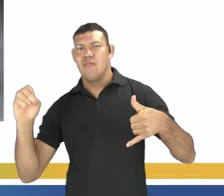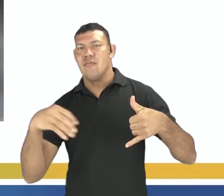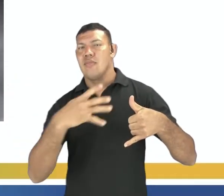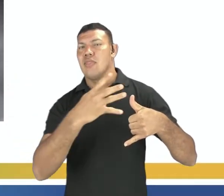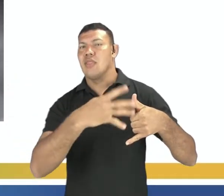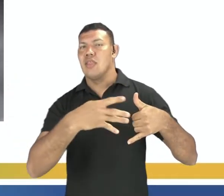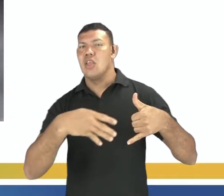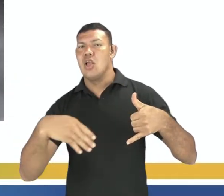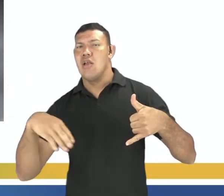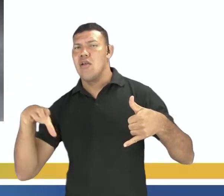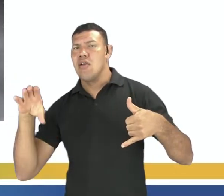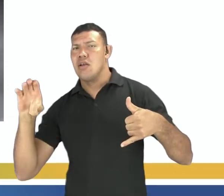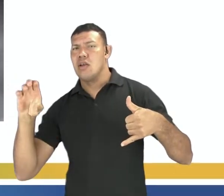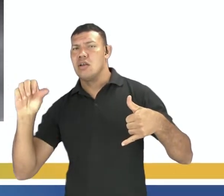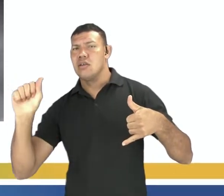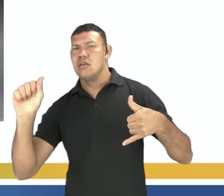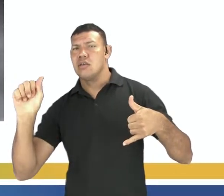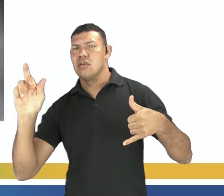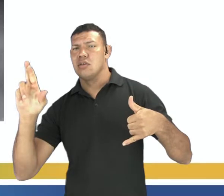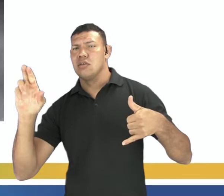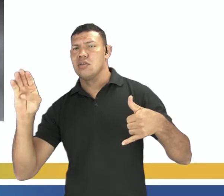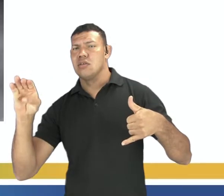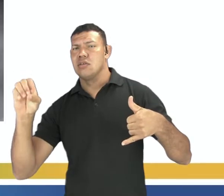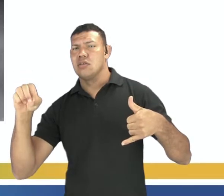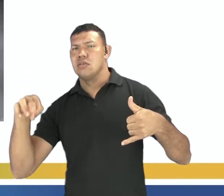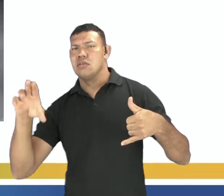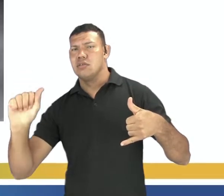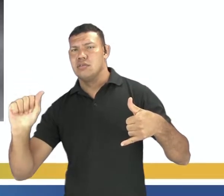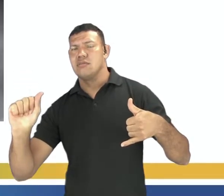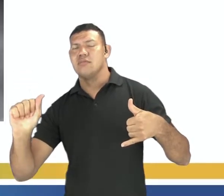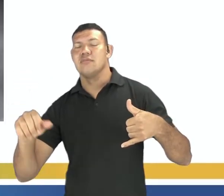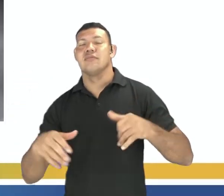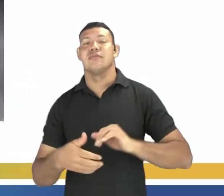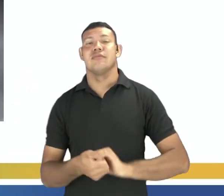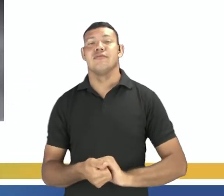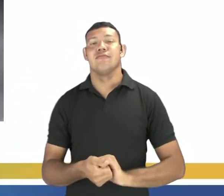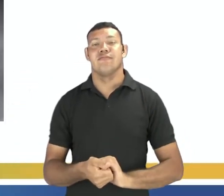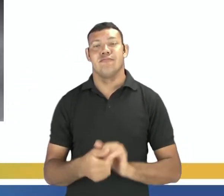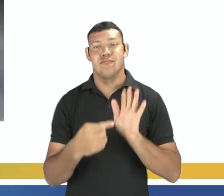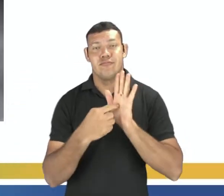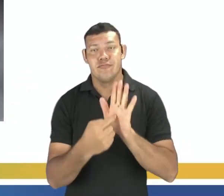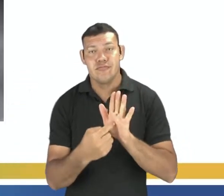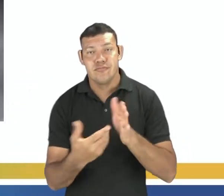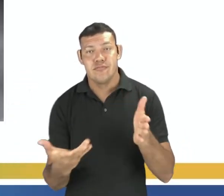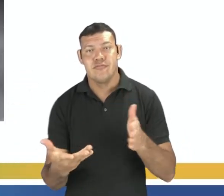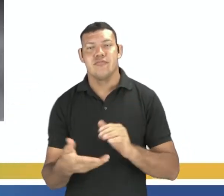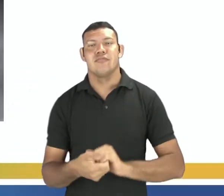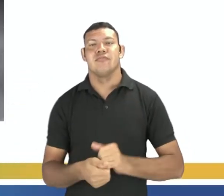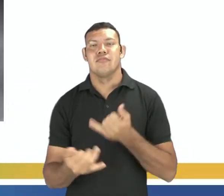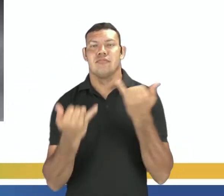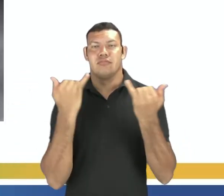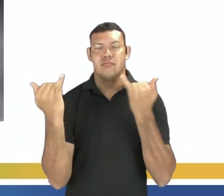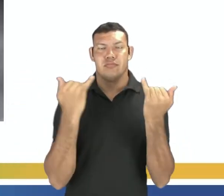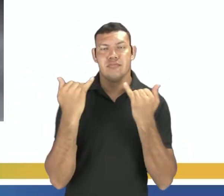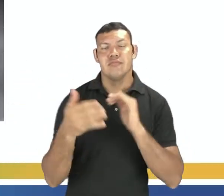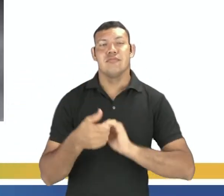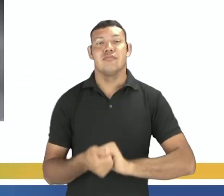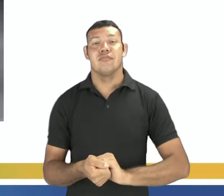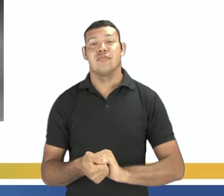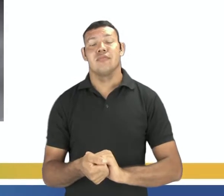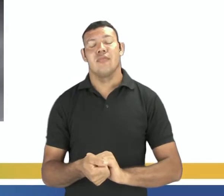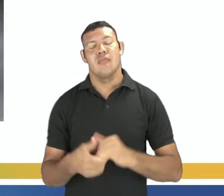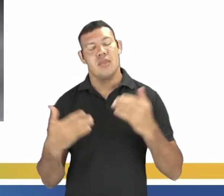Abaixo de 1%, vocês podem perceber aí segundo as informações apresentadas. E aí, pessoal,